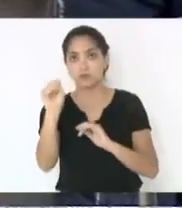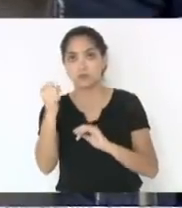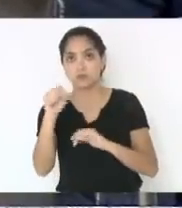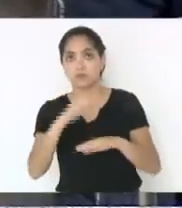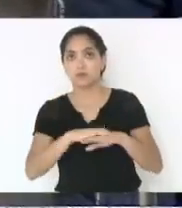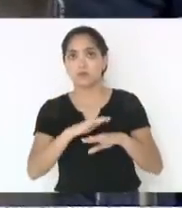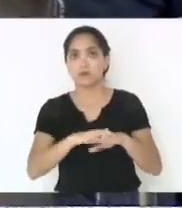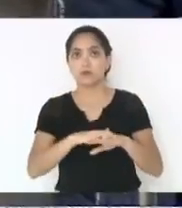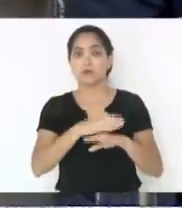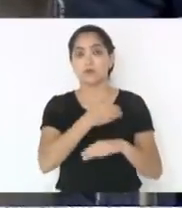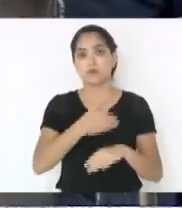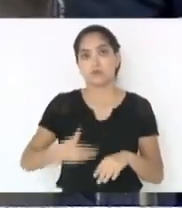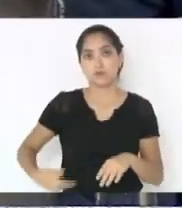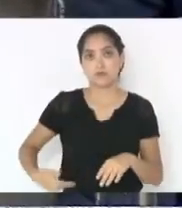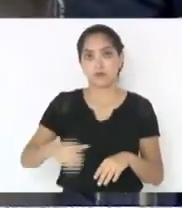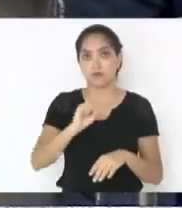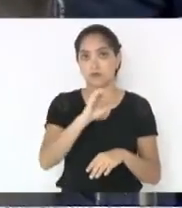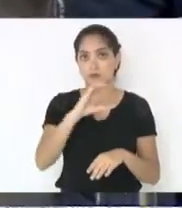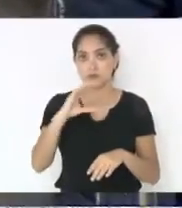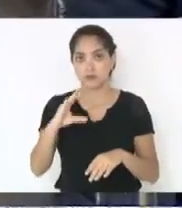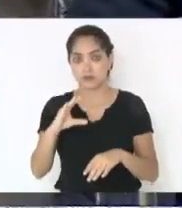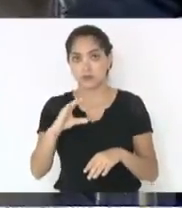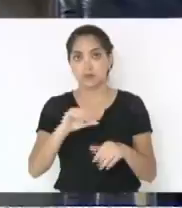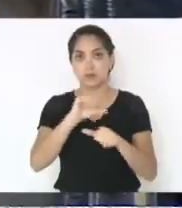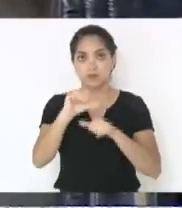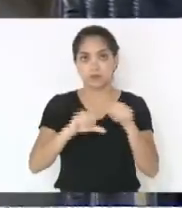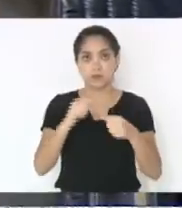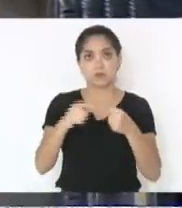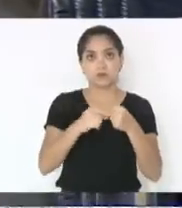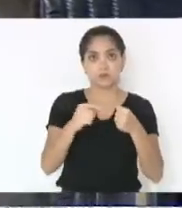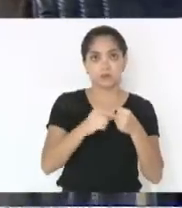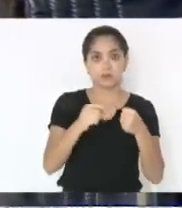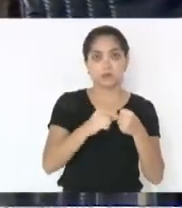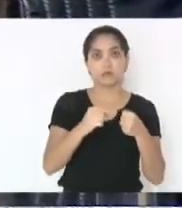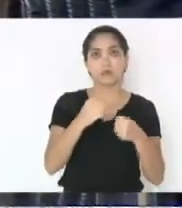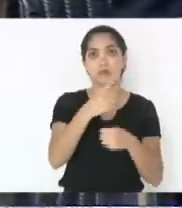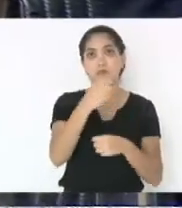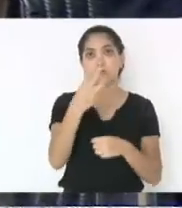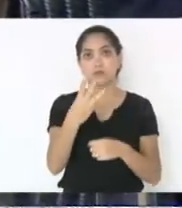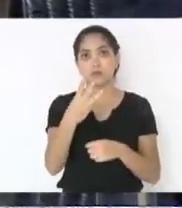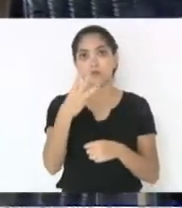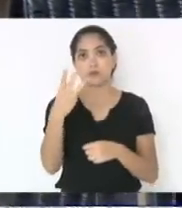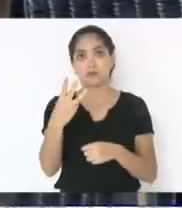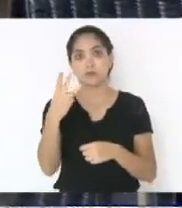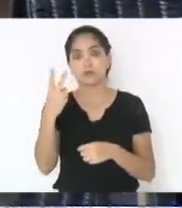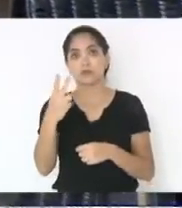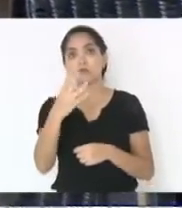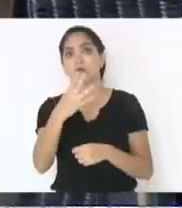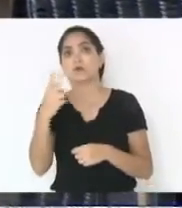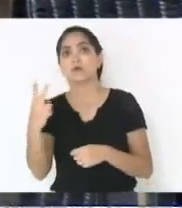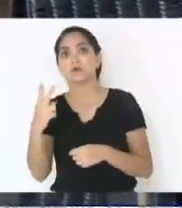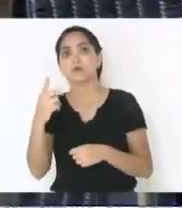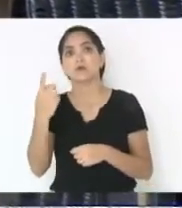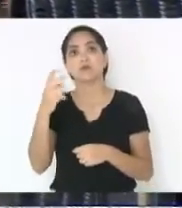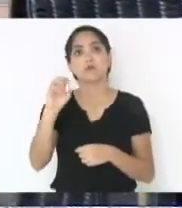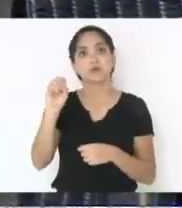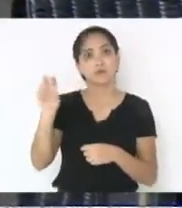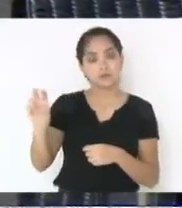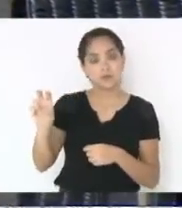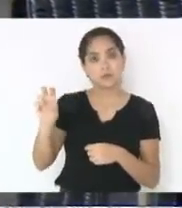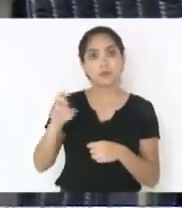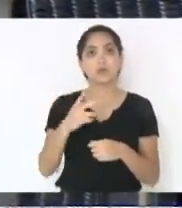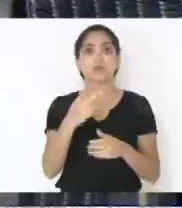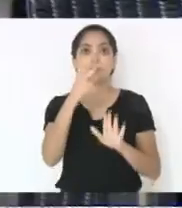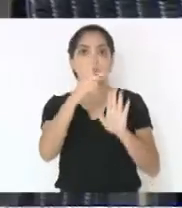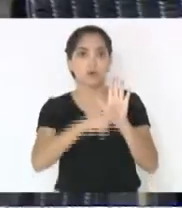autoria do governo do Estado, que altera o artigo 9 da lei 13.342 de 2005, que dispõe sobre o programa de